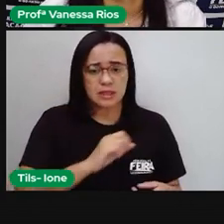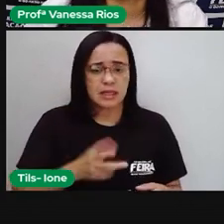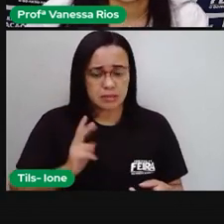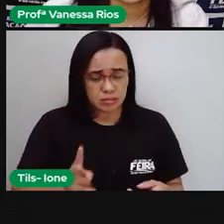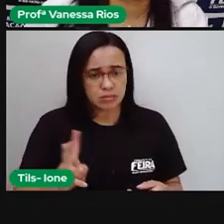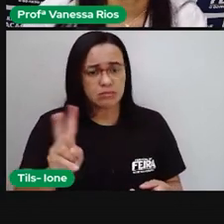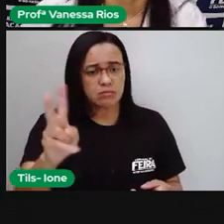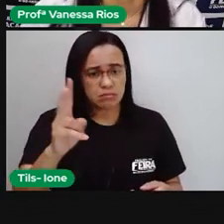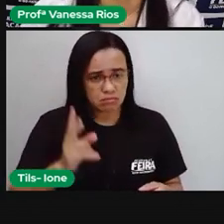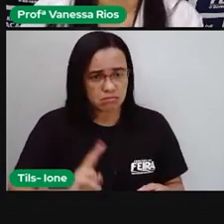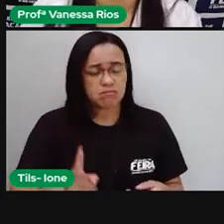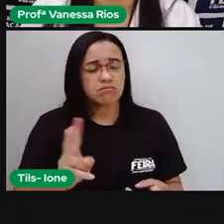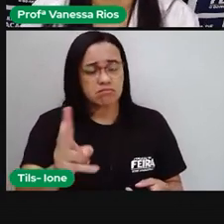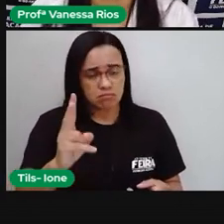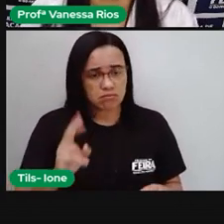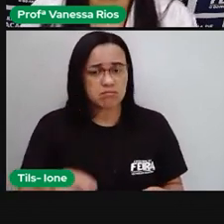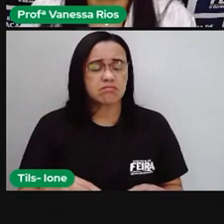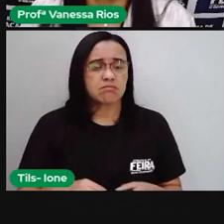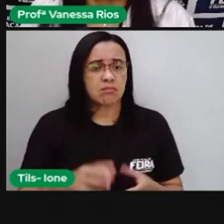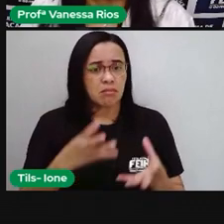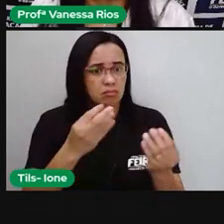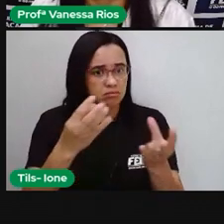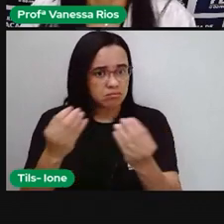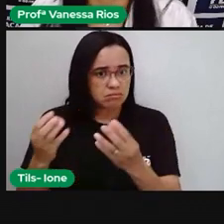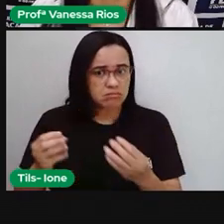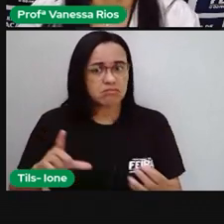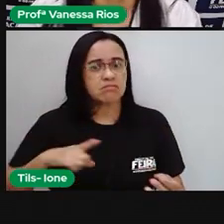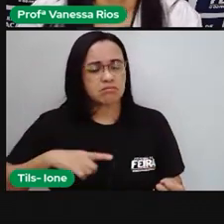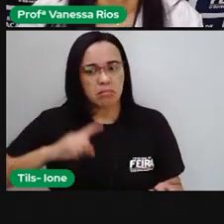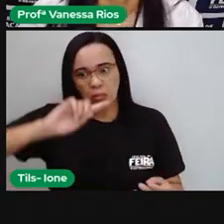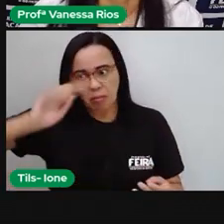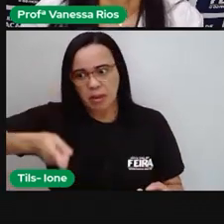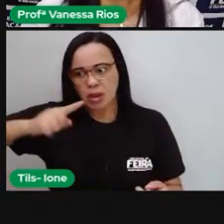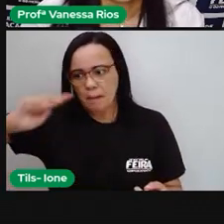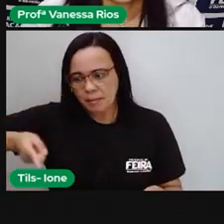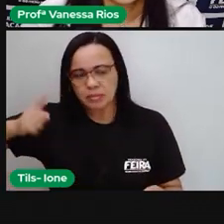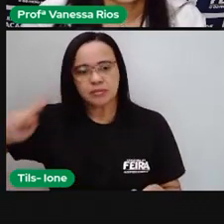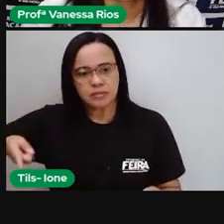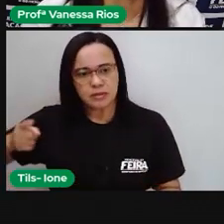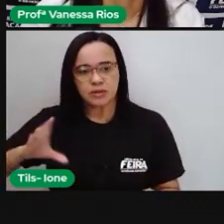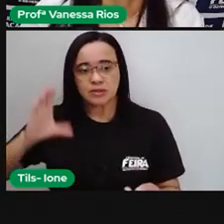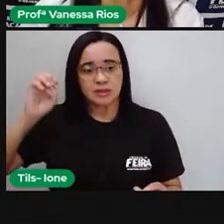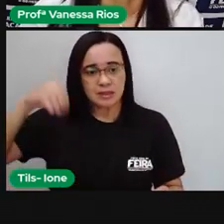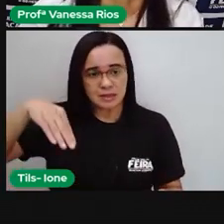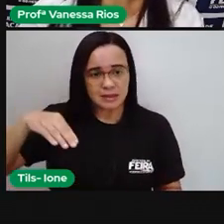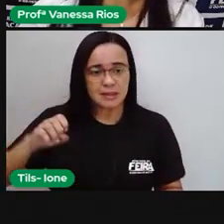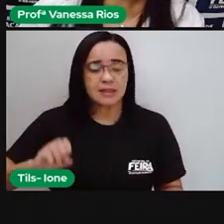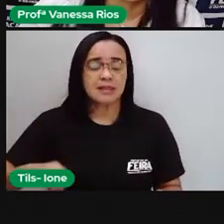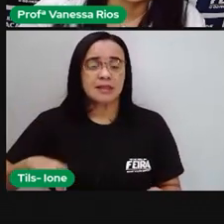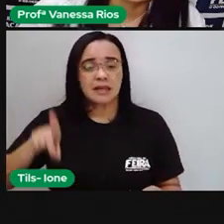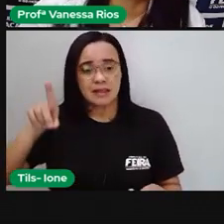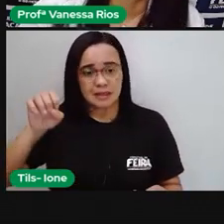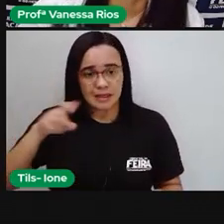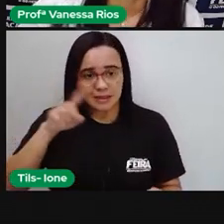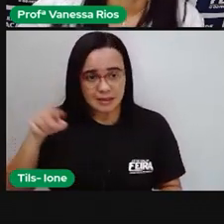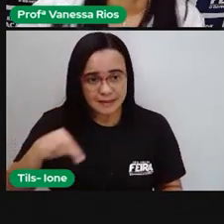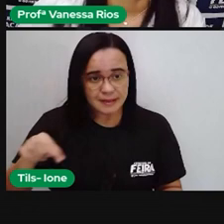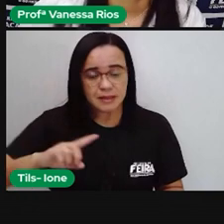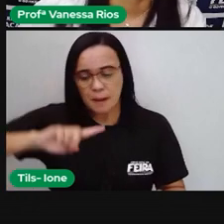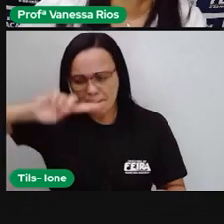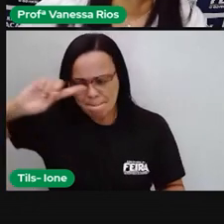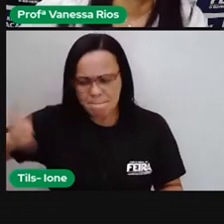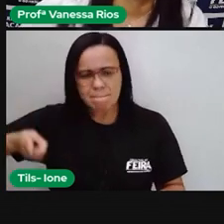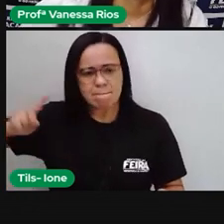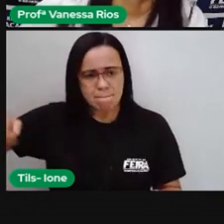centenas de milhar. Depois viria aí a classe do milhão, né? Com as unidades de milhão, dezenas de milhão.